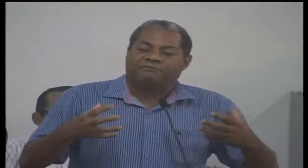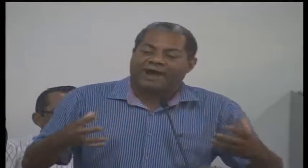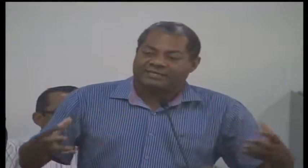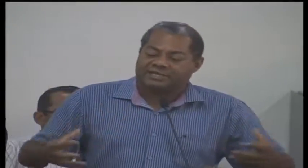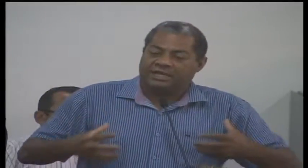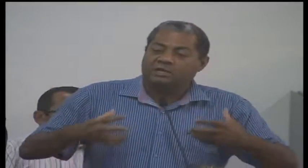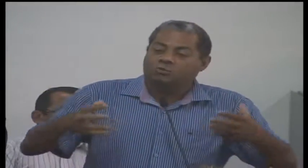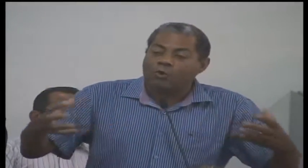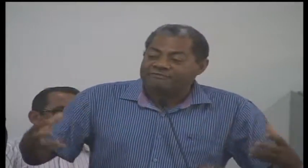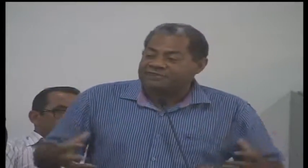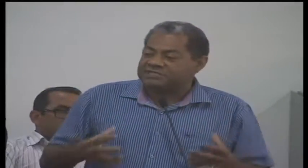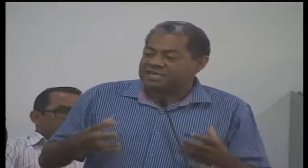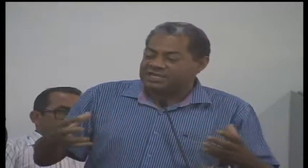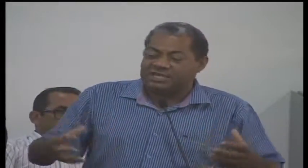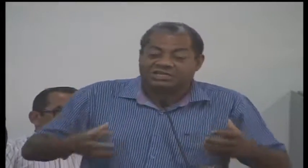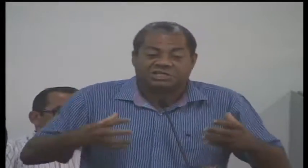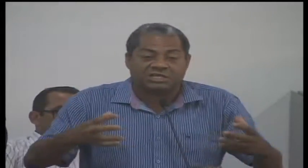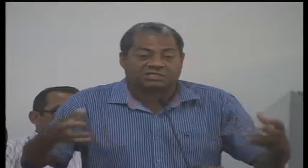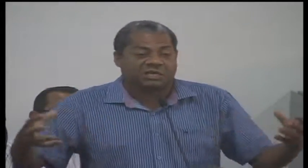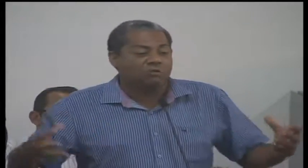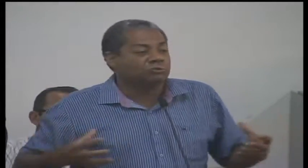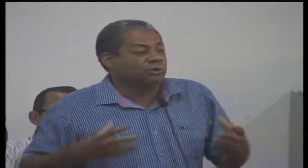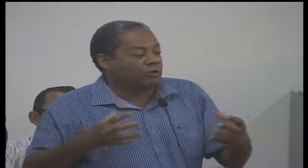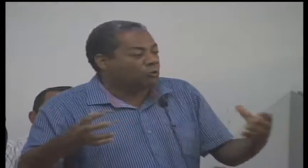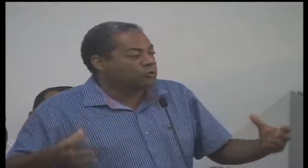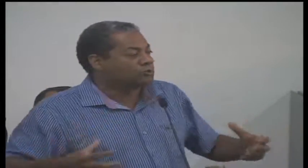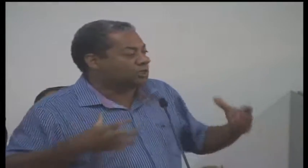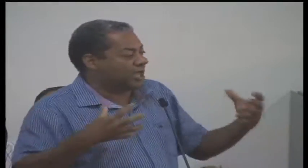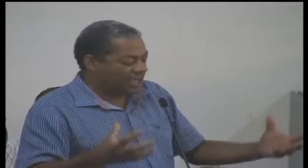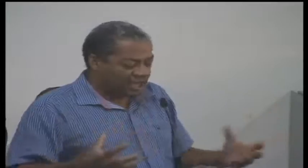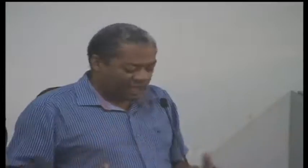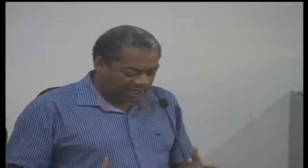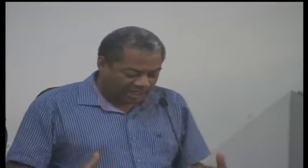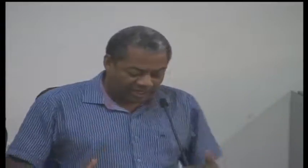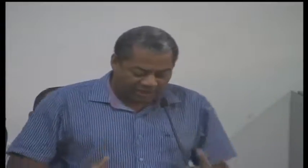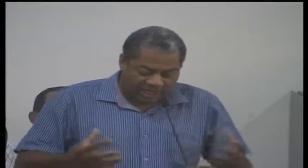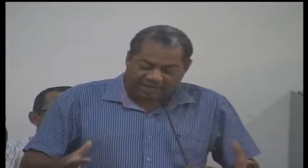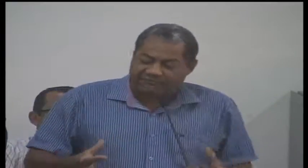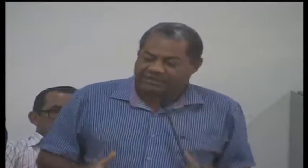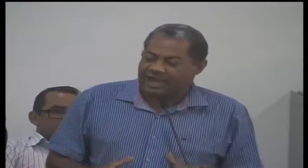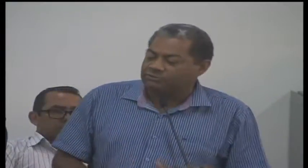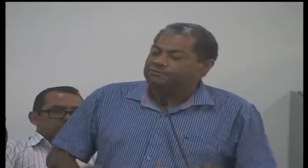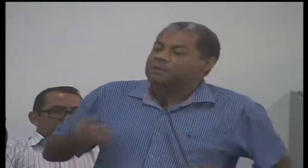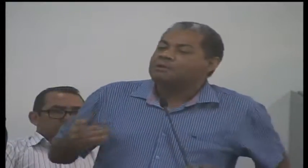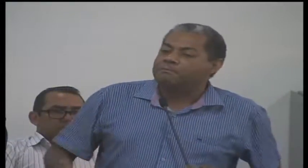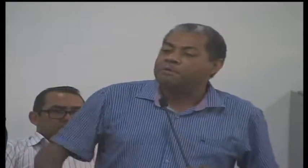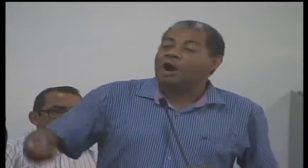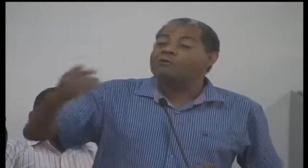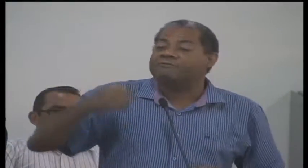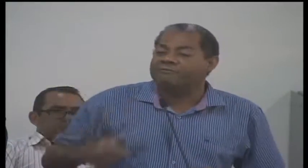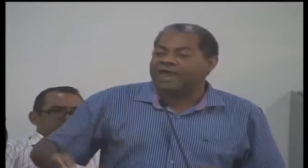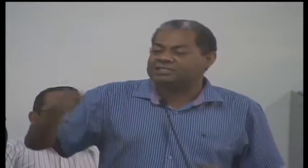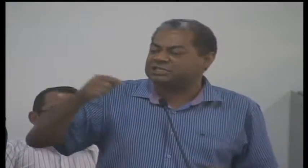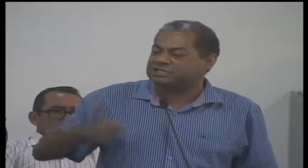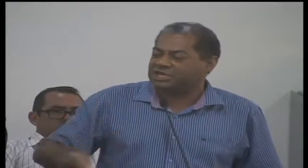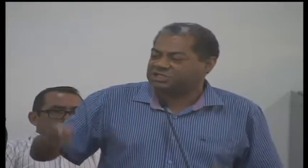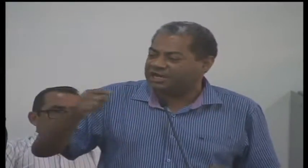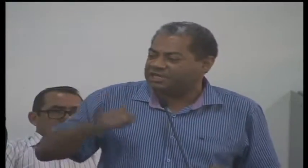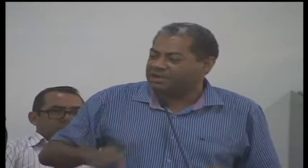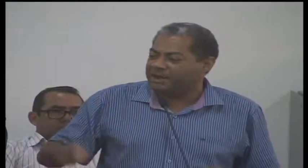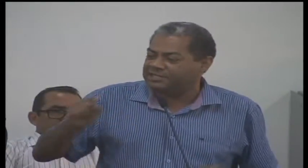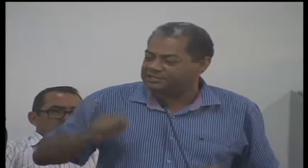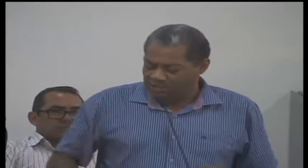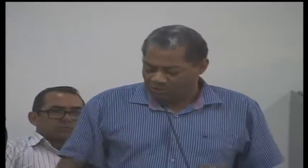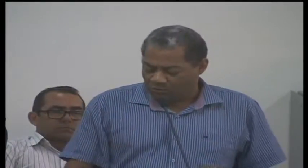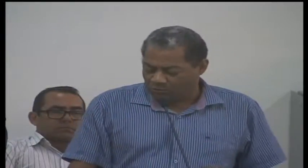governo faça com eficiência a gestão do recurso que é levantado, ao invés de